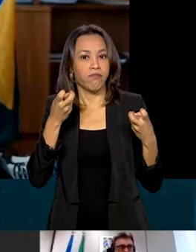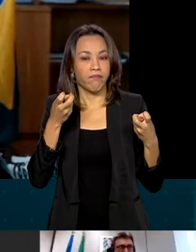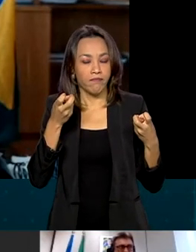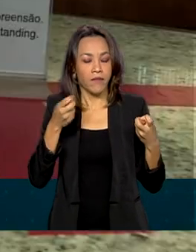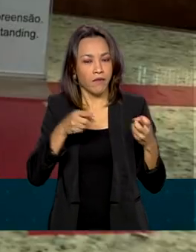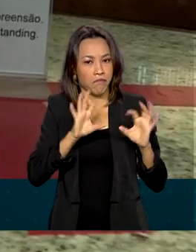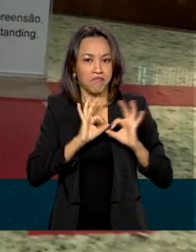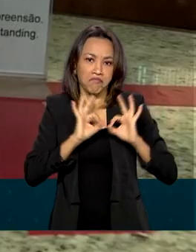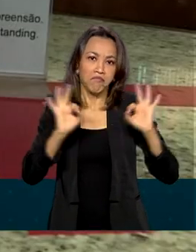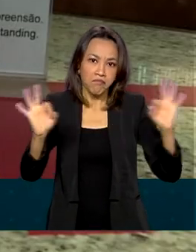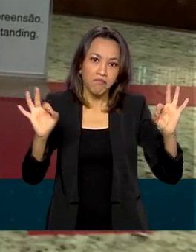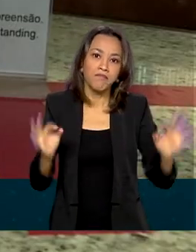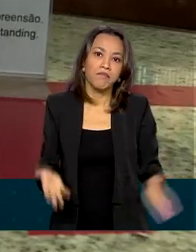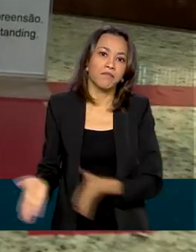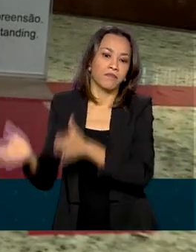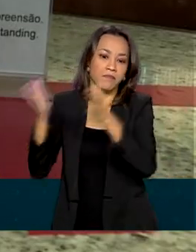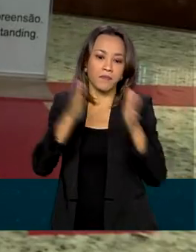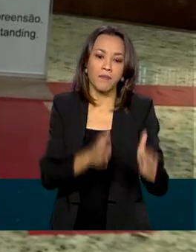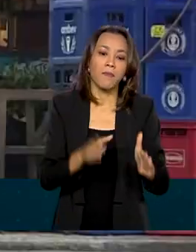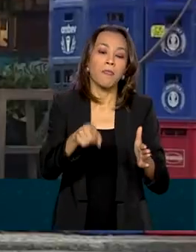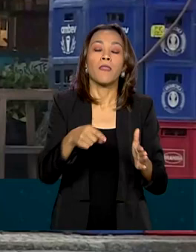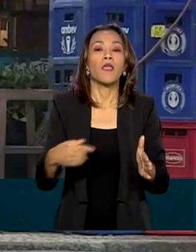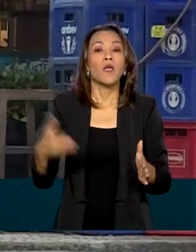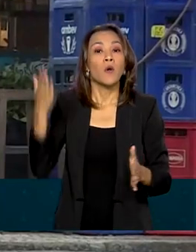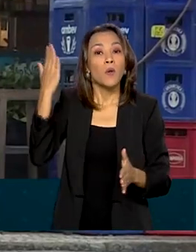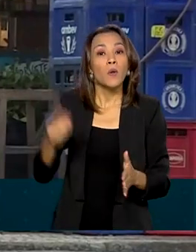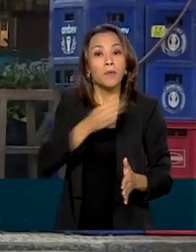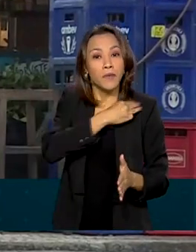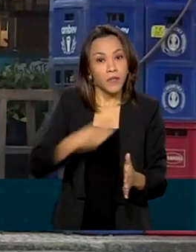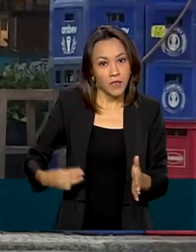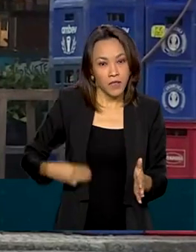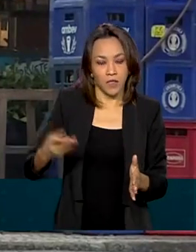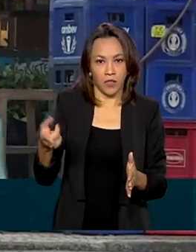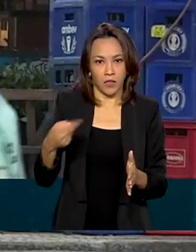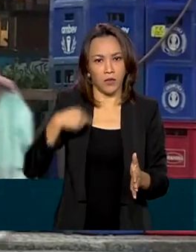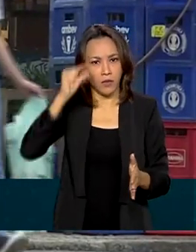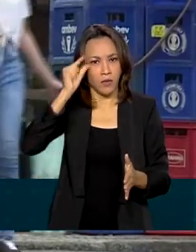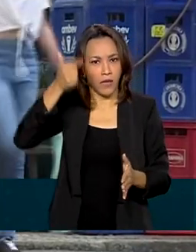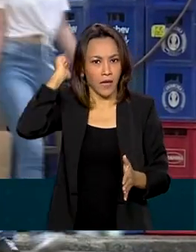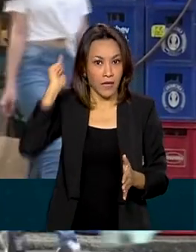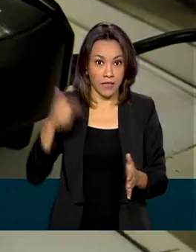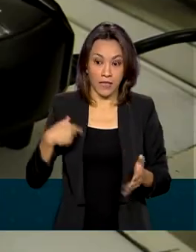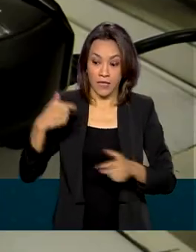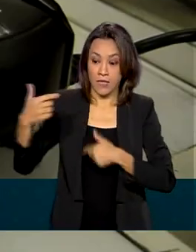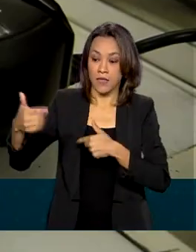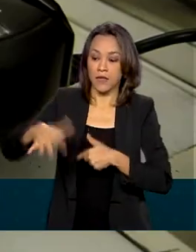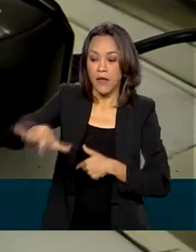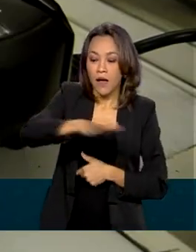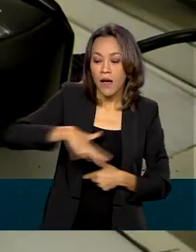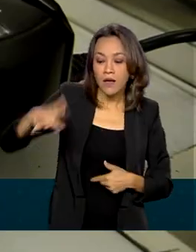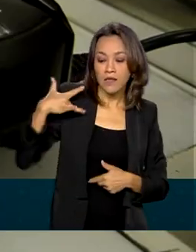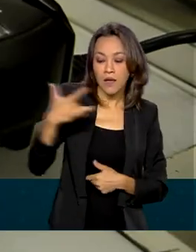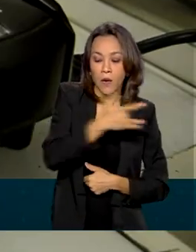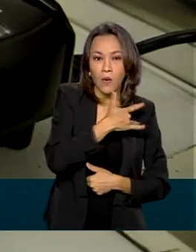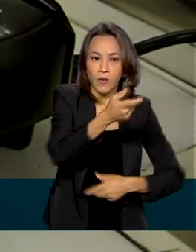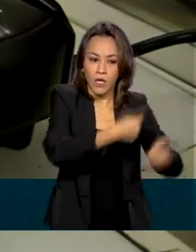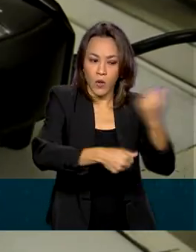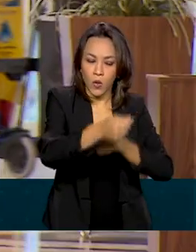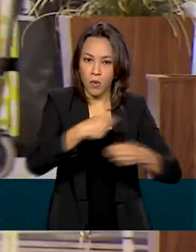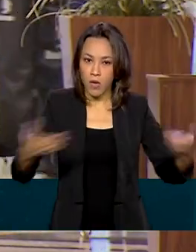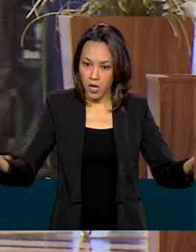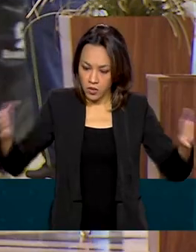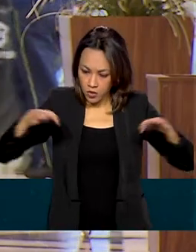excelente. Para o ministro Guedes, saúde e economia andam lado a lado e só haverá retomada de